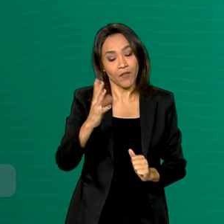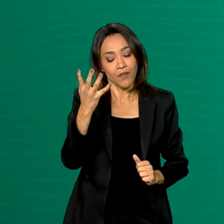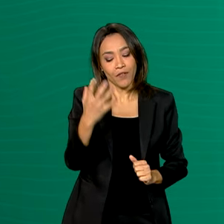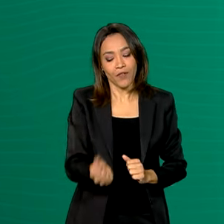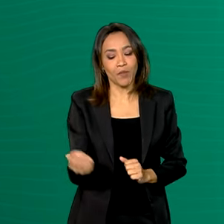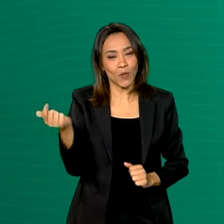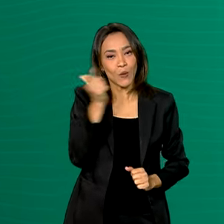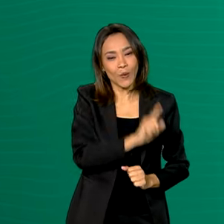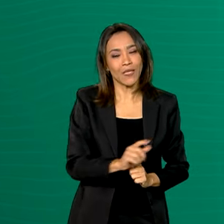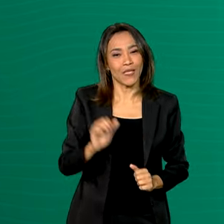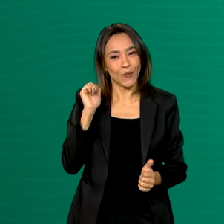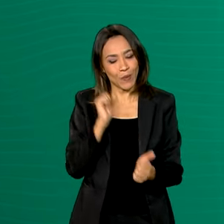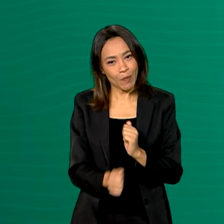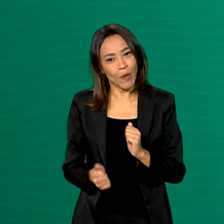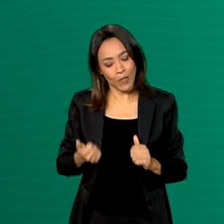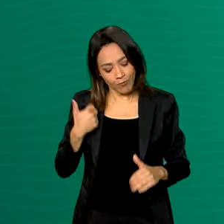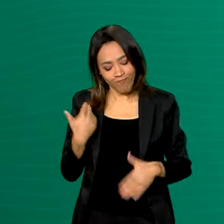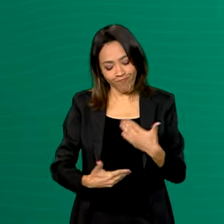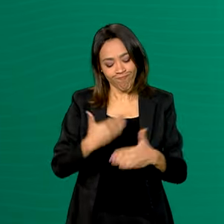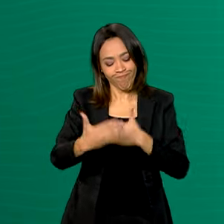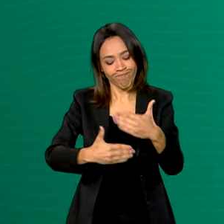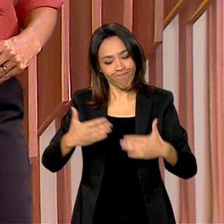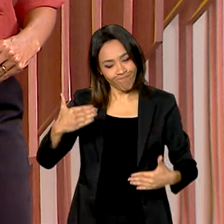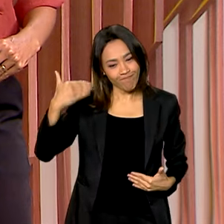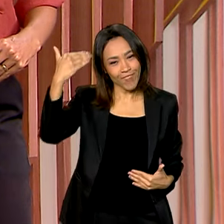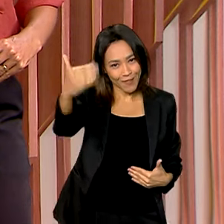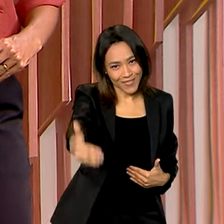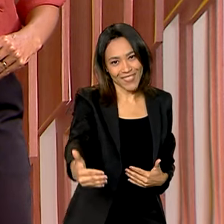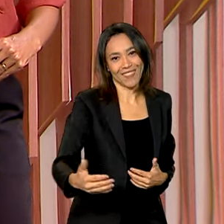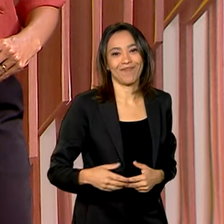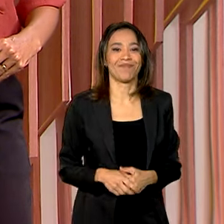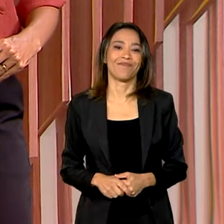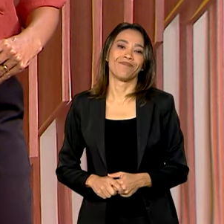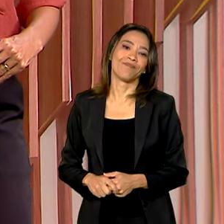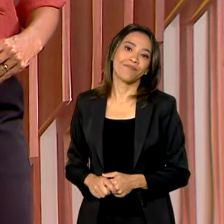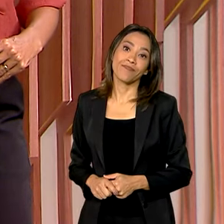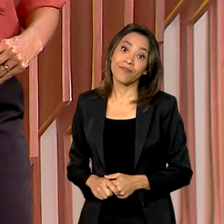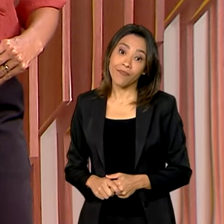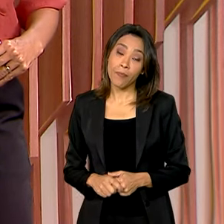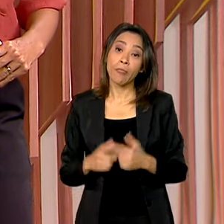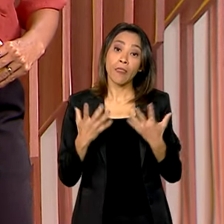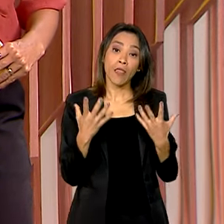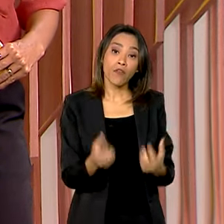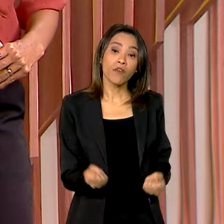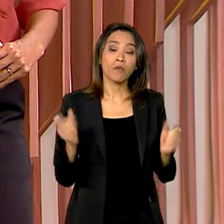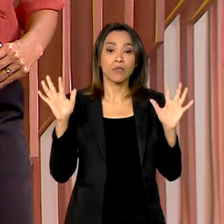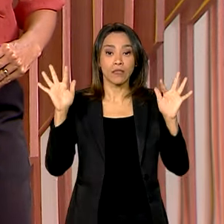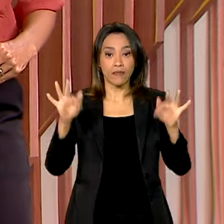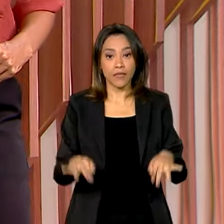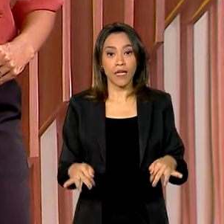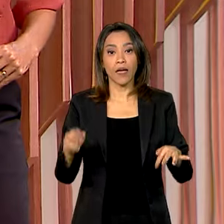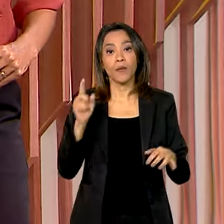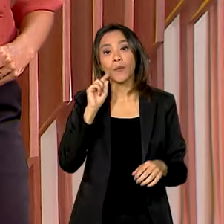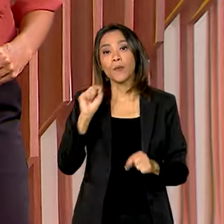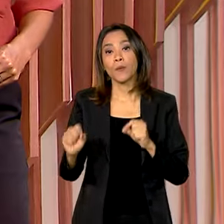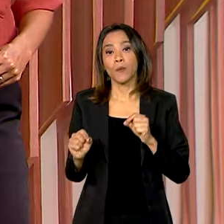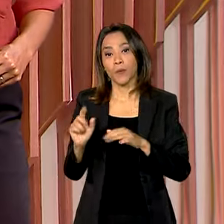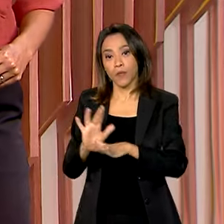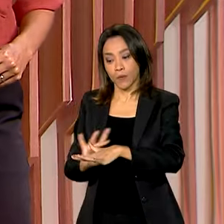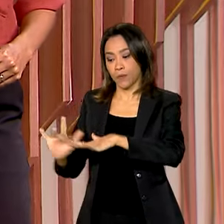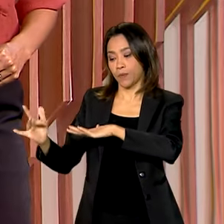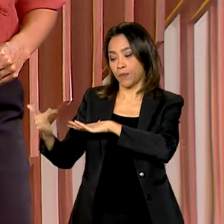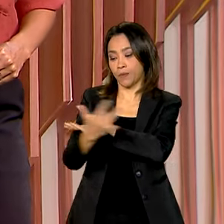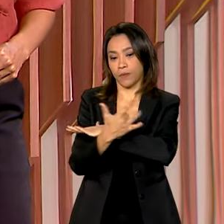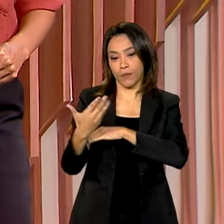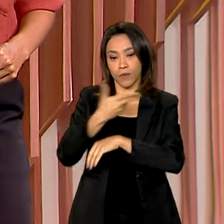ter um esporte aí muito mais desenvolvido lá na frente. Vamos terminar esta edição com um giro pelas redes sociais do governo